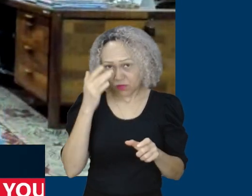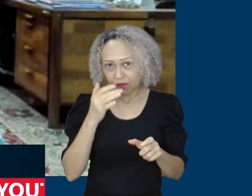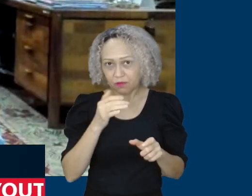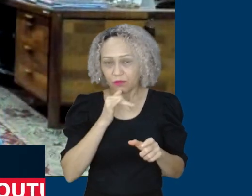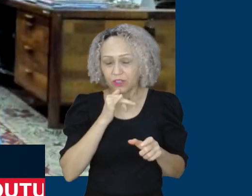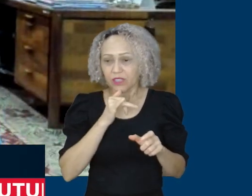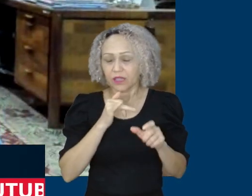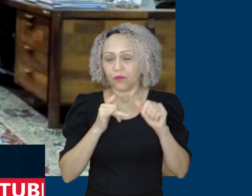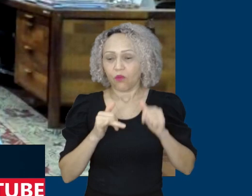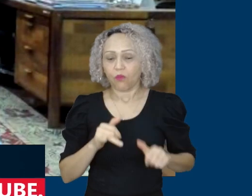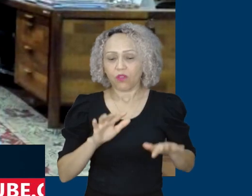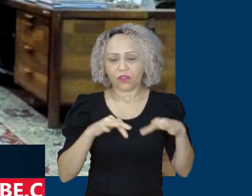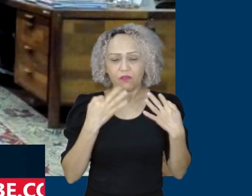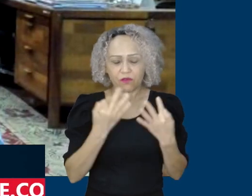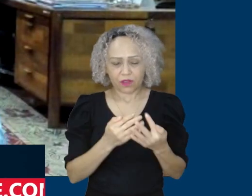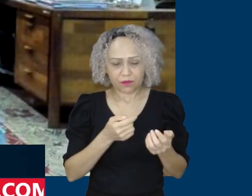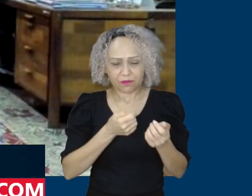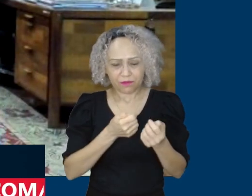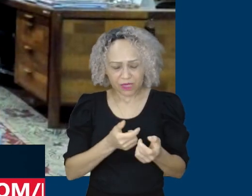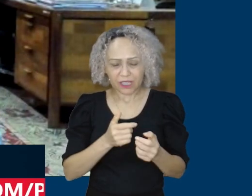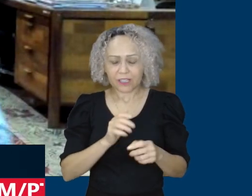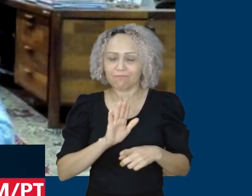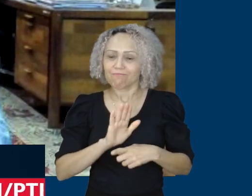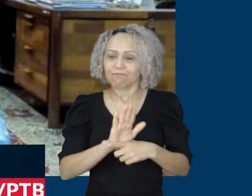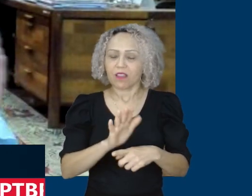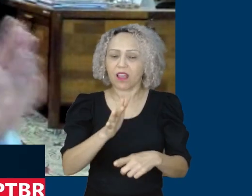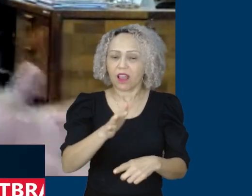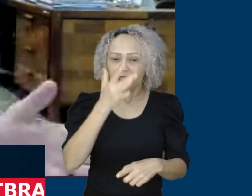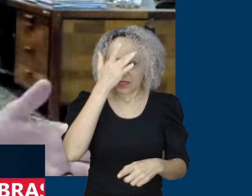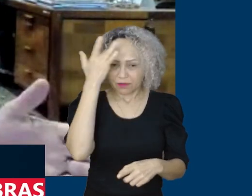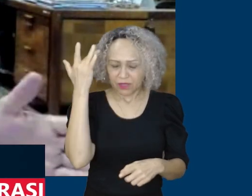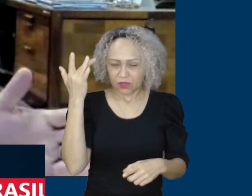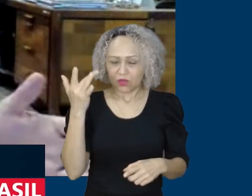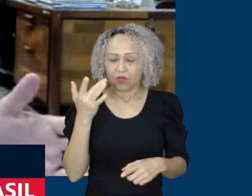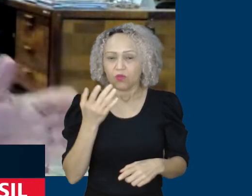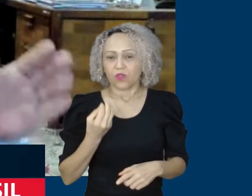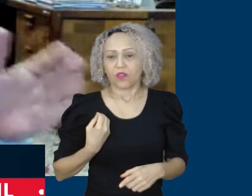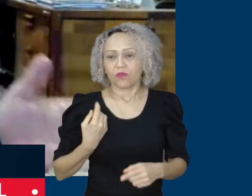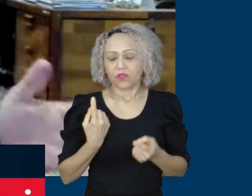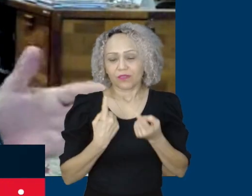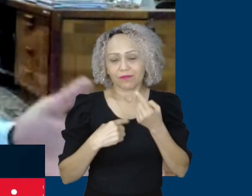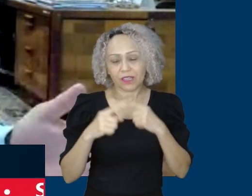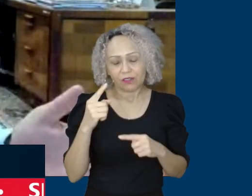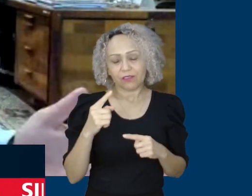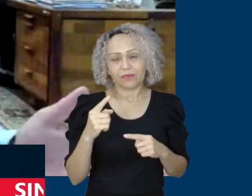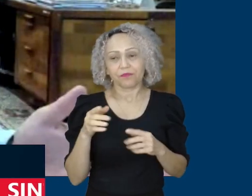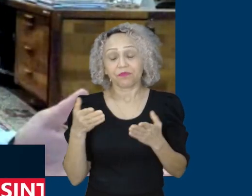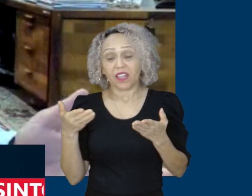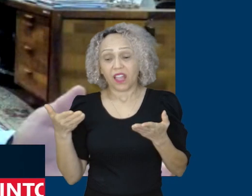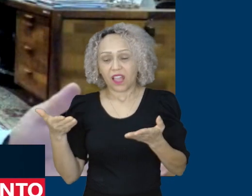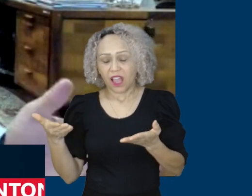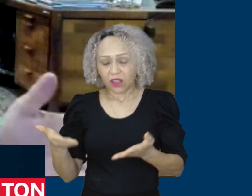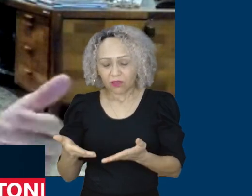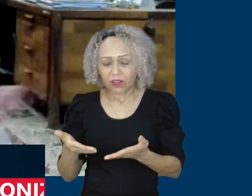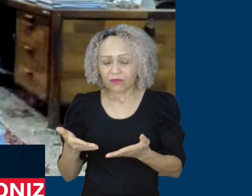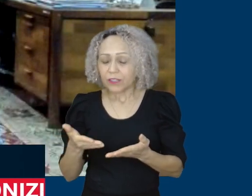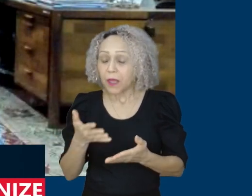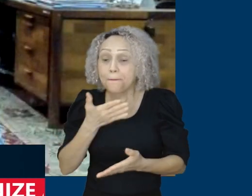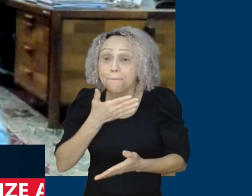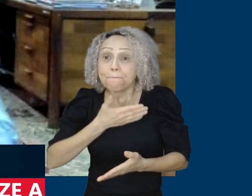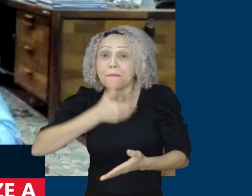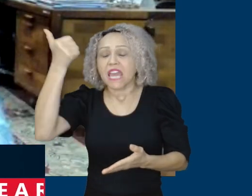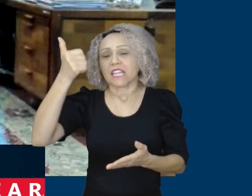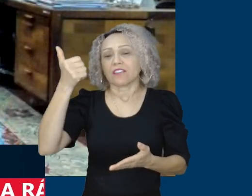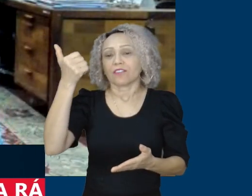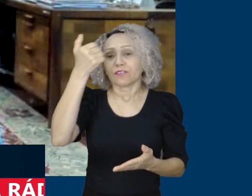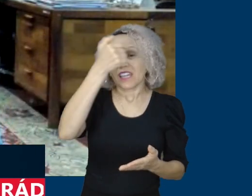nós vamos acabar com a fome mais rápida do que foi lá no primeiro ano, no primeiro governo do presidente Lula. E o salário